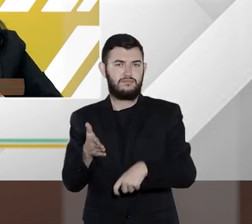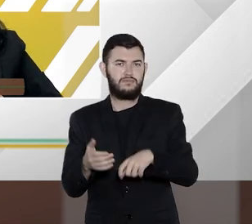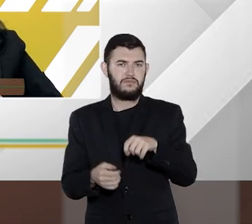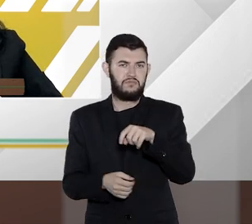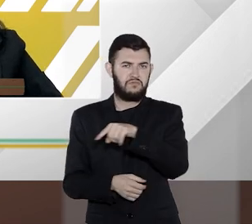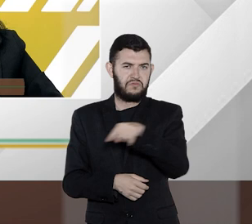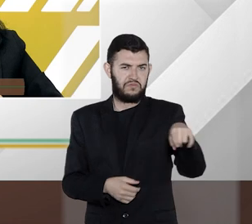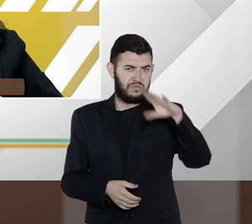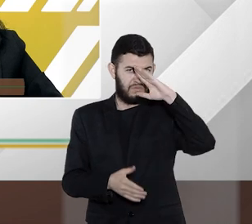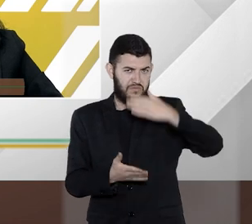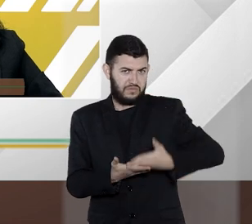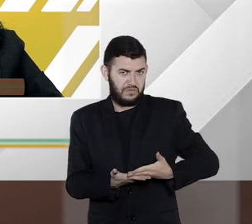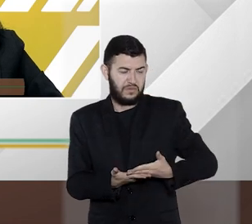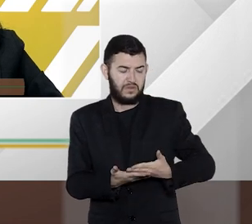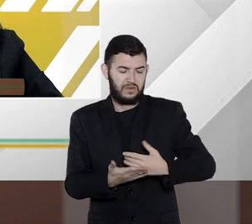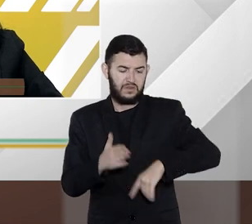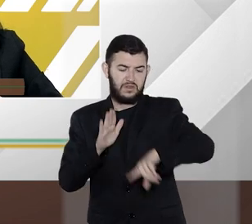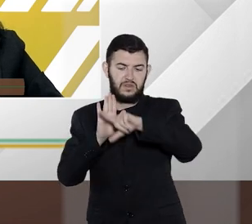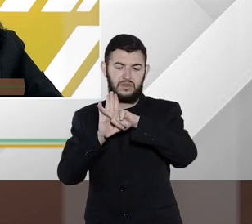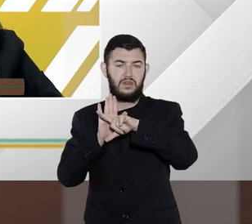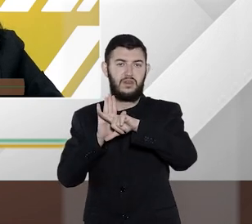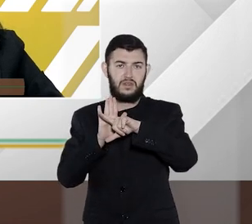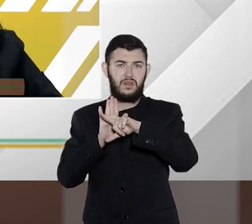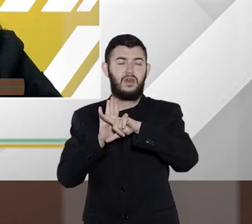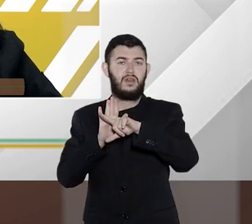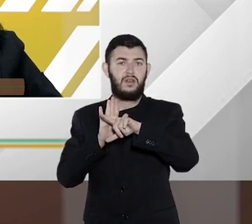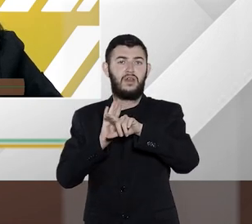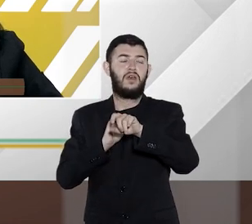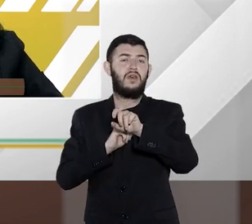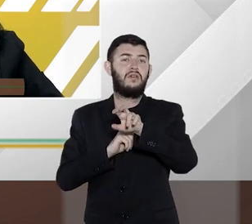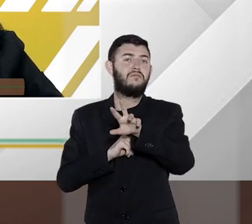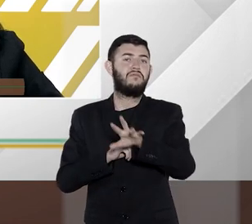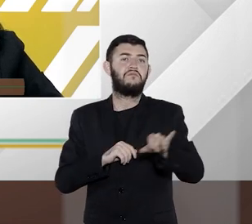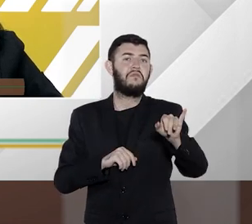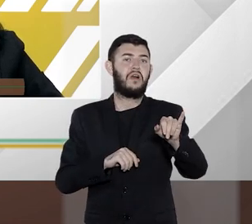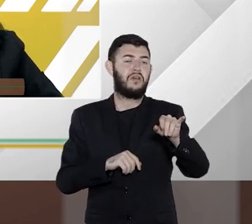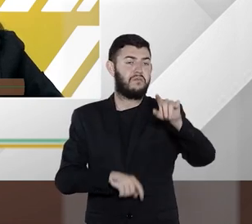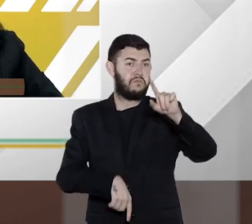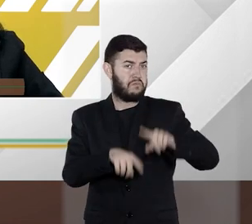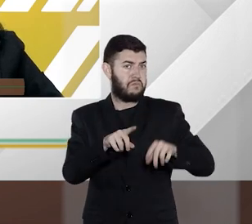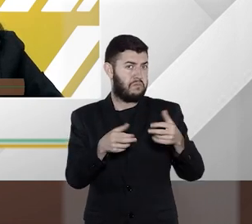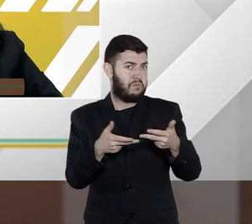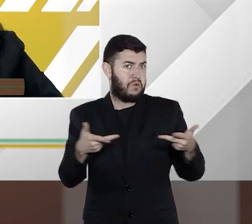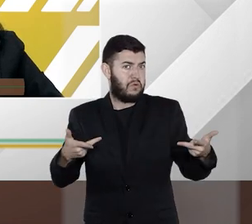essa lei pode resultar no encarecimento do custo de produtos e serviços?